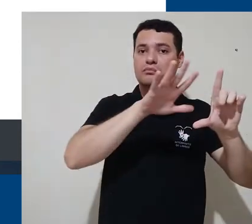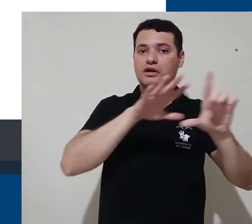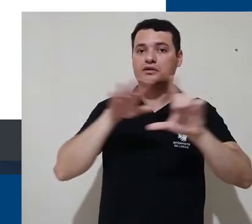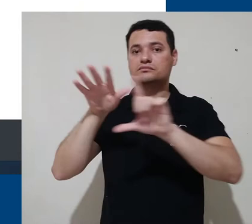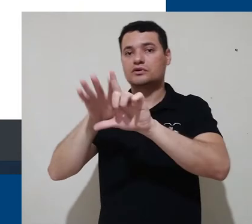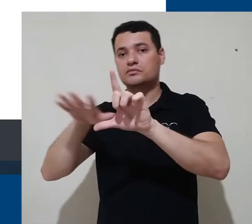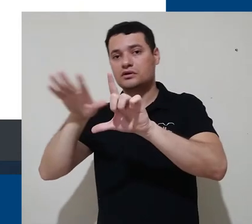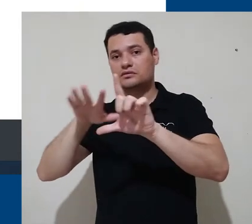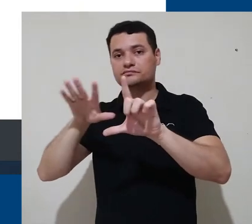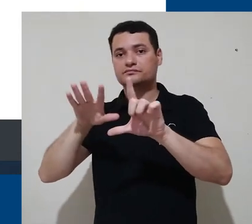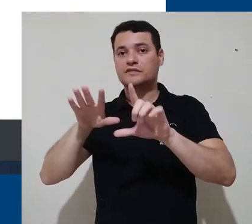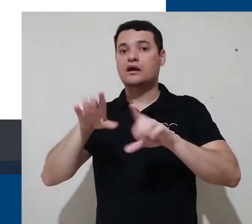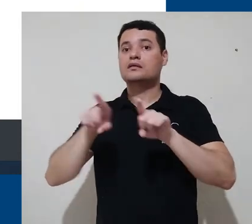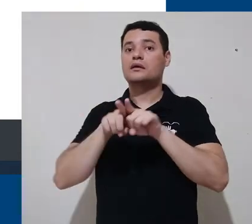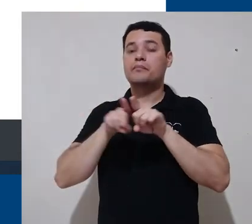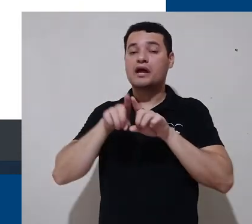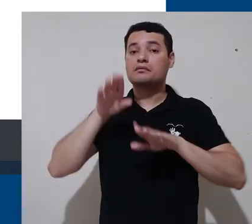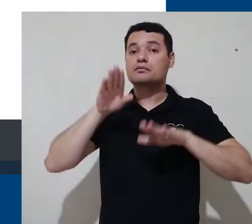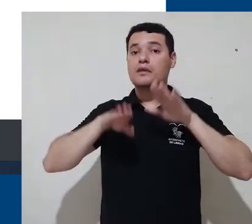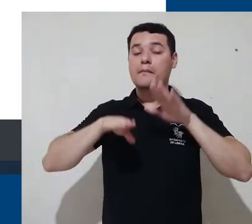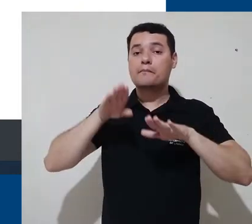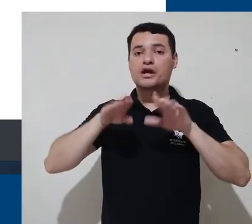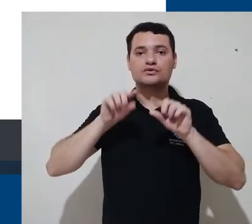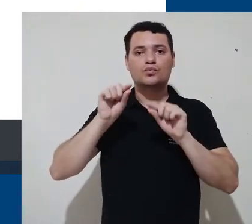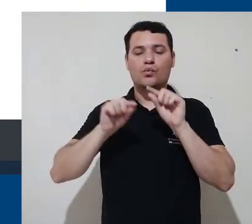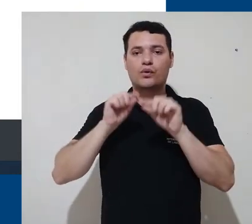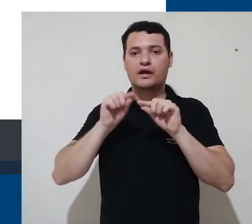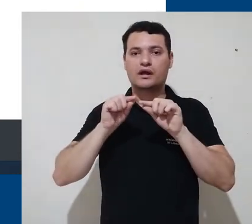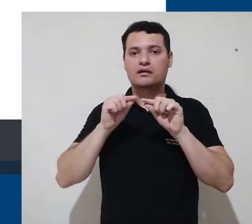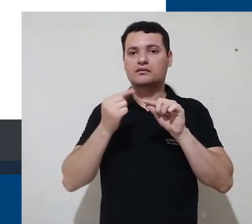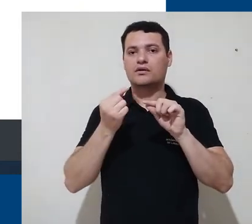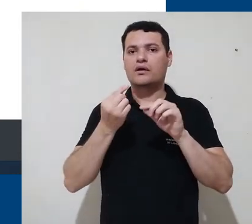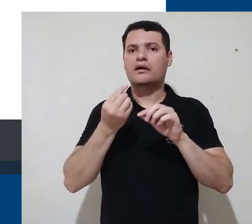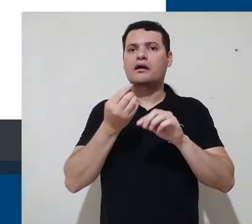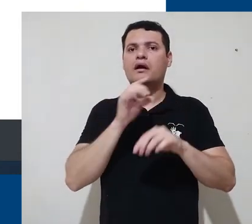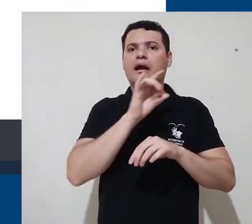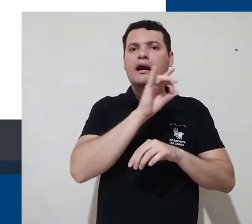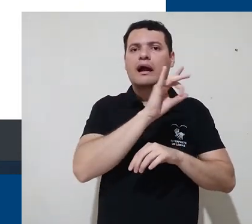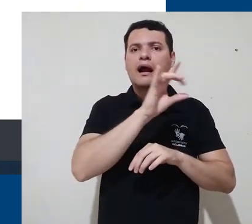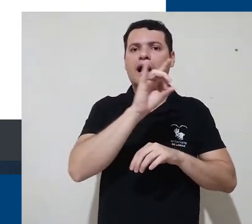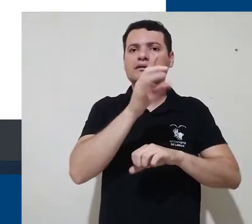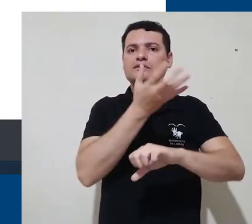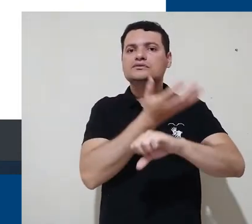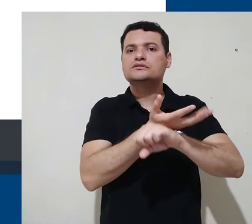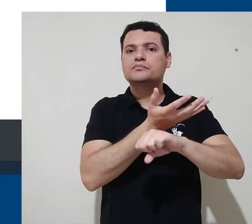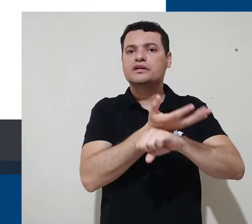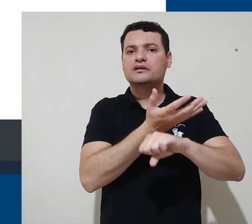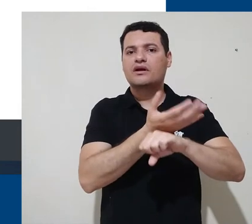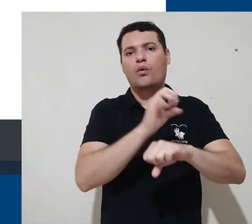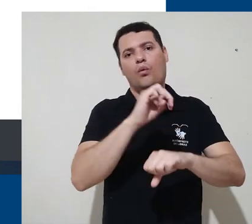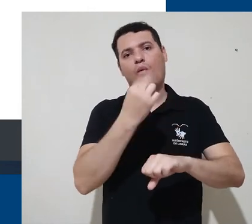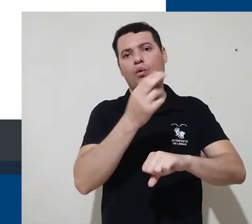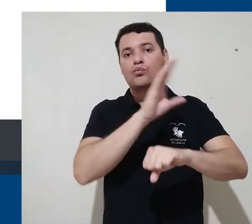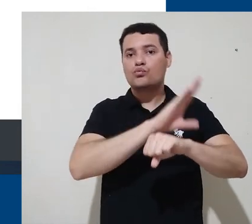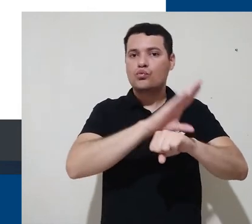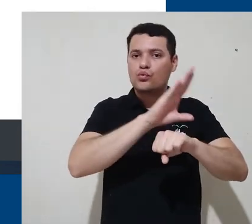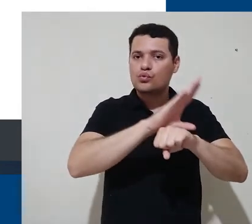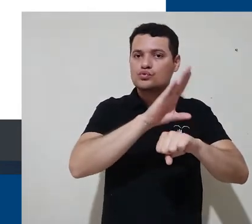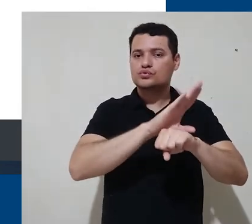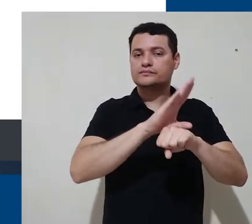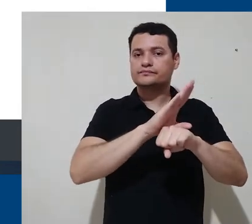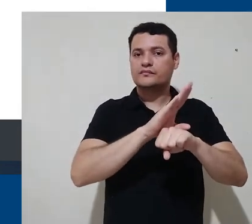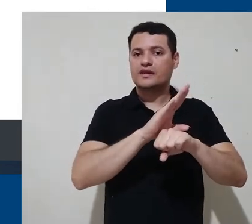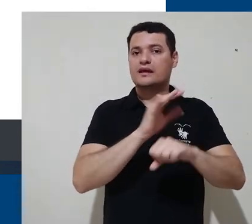e também vai depender das configurações de cada disciplina, no caso que o Moodle chama de curso.